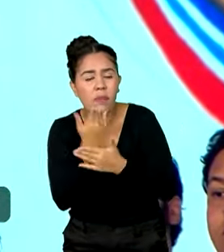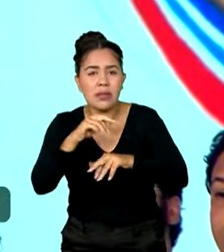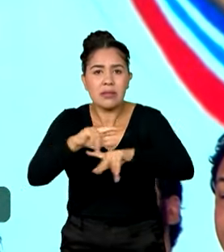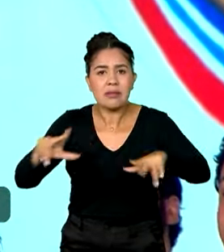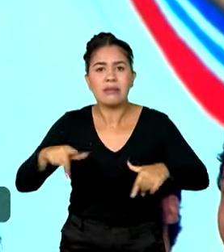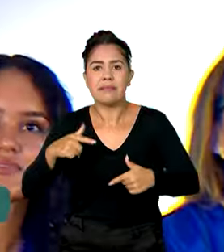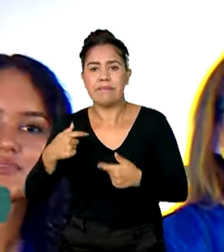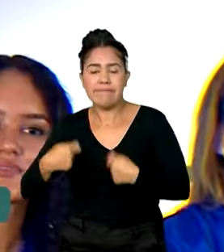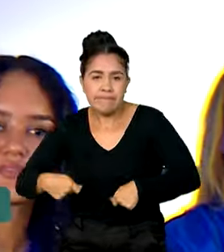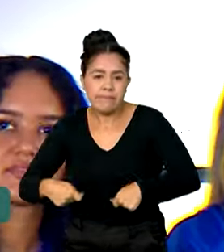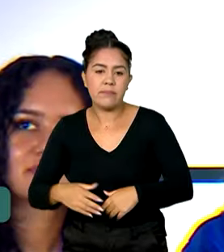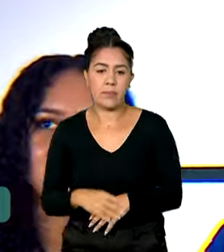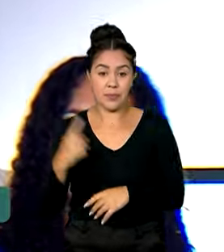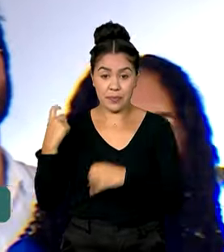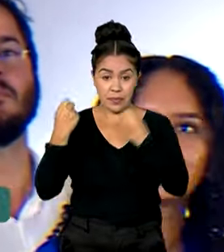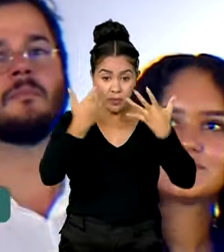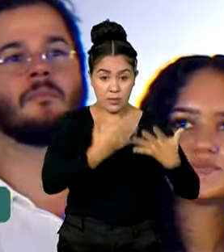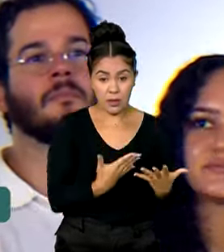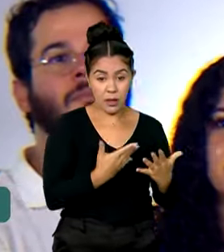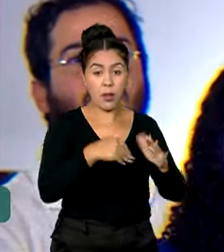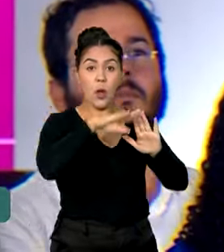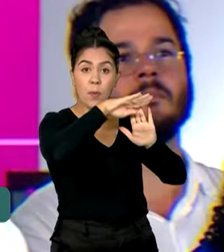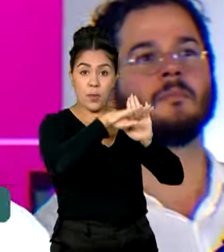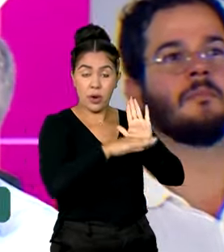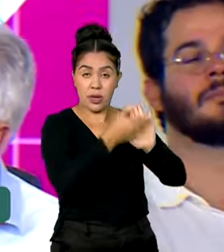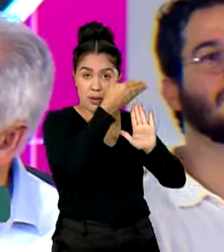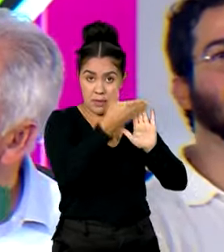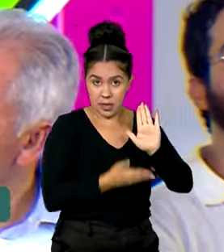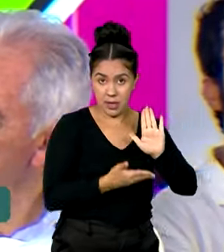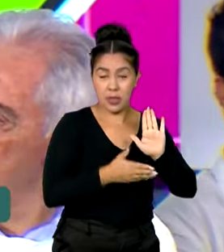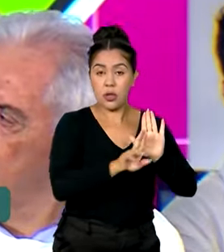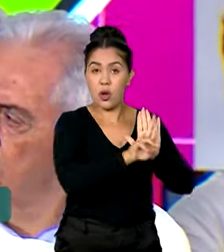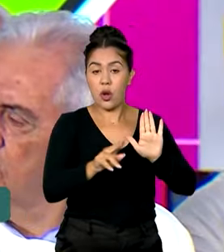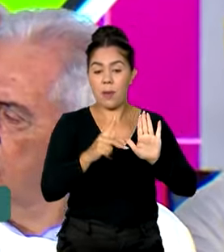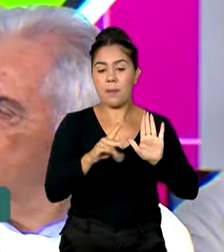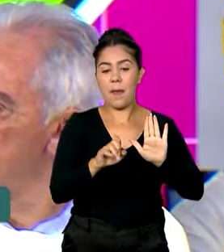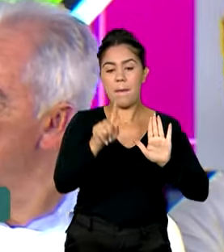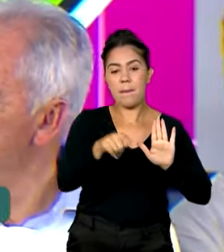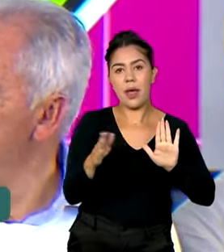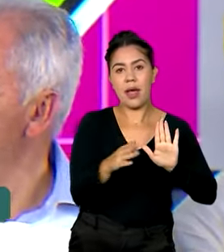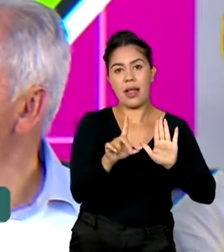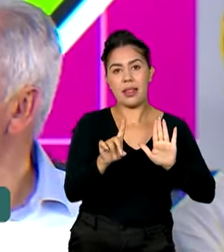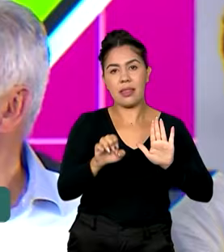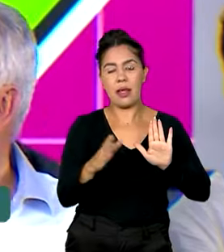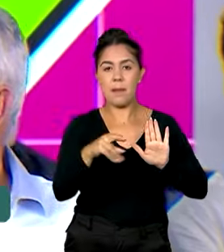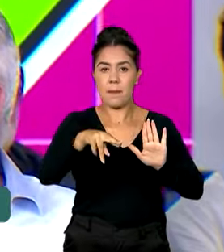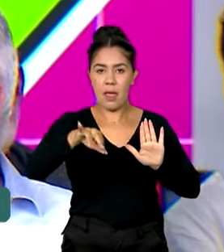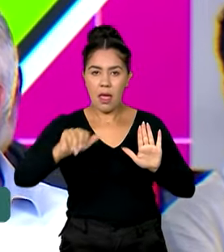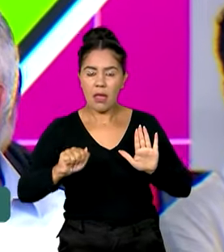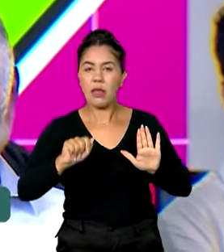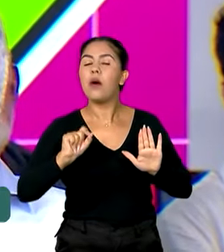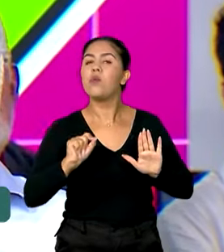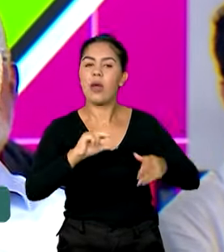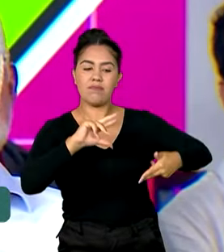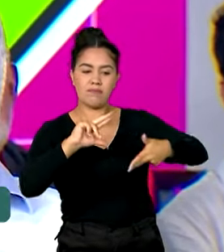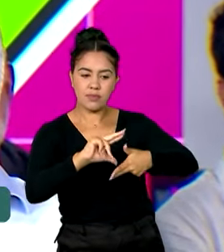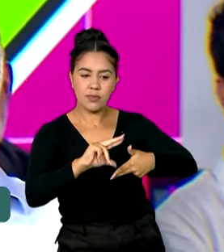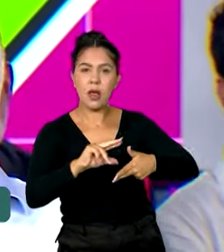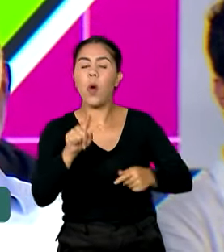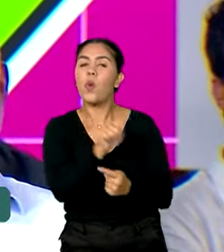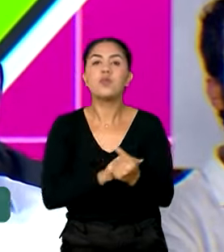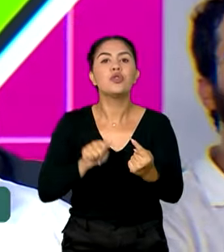abandonar a escola. Esse programa Pé de Meia não é um programa que tem como objetivo apenas